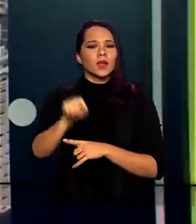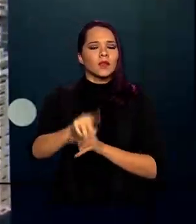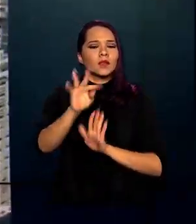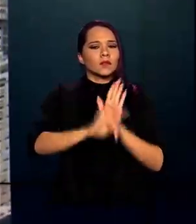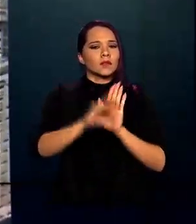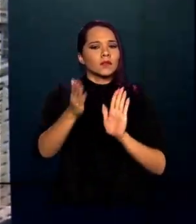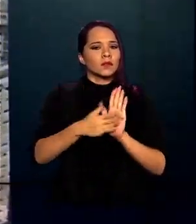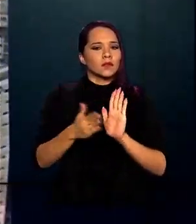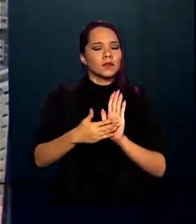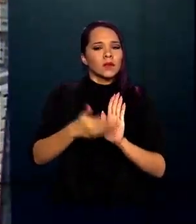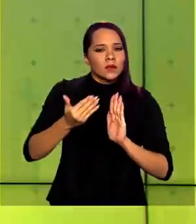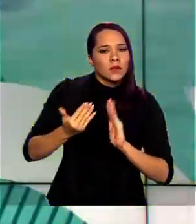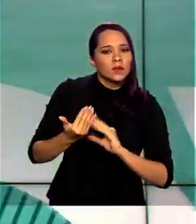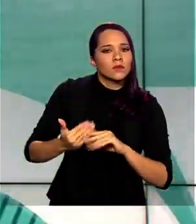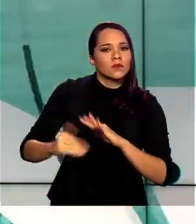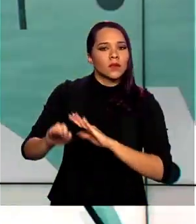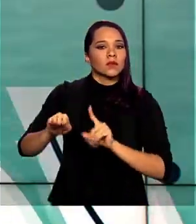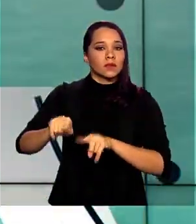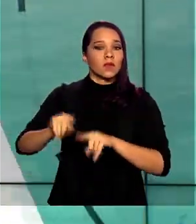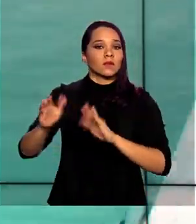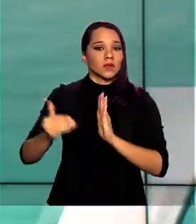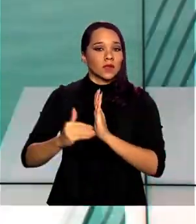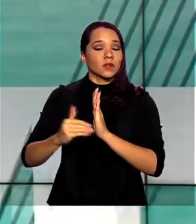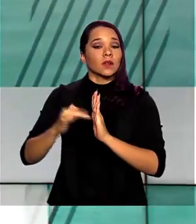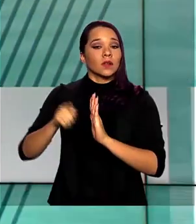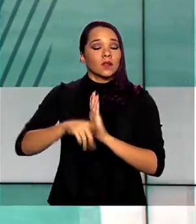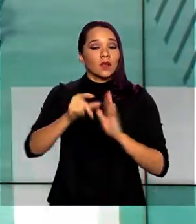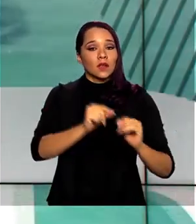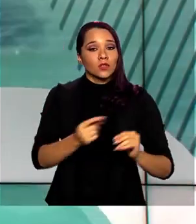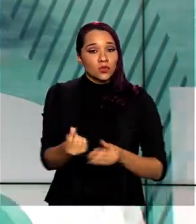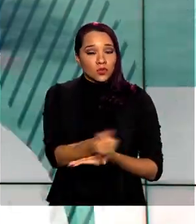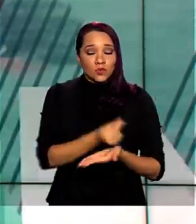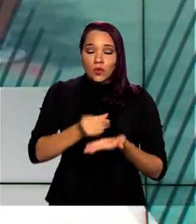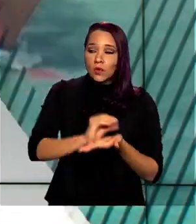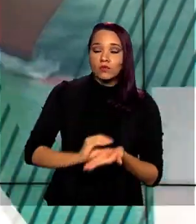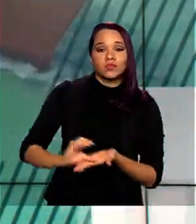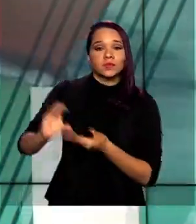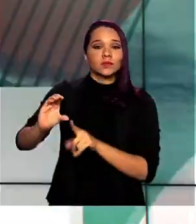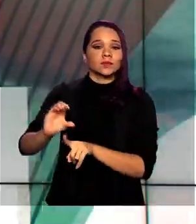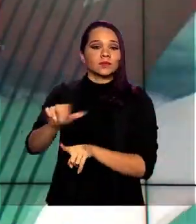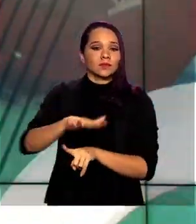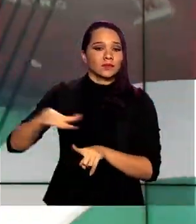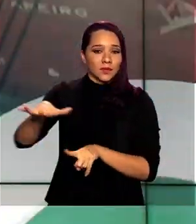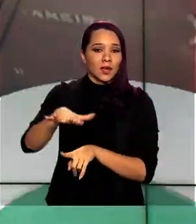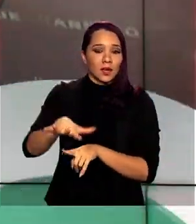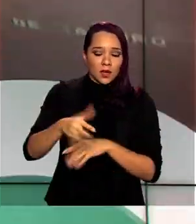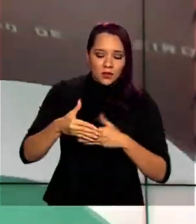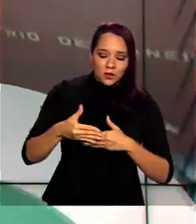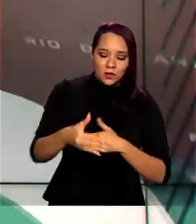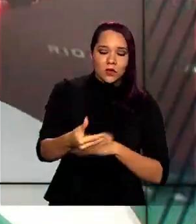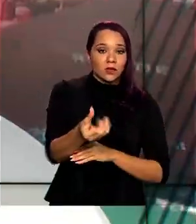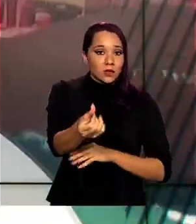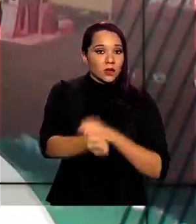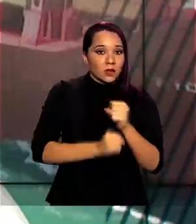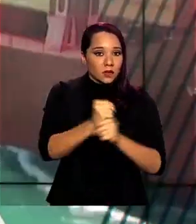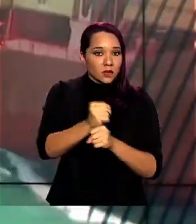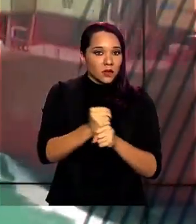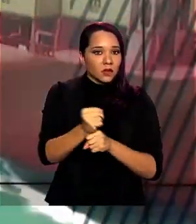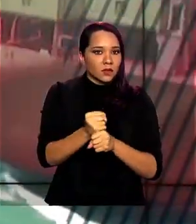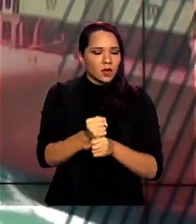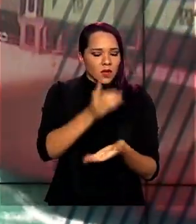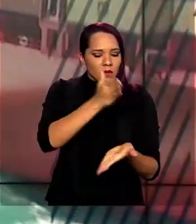que segue agora para o Senado, prevê aumento de recursos do governo federal para o setor. Nos próximos seis anos, a